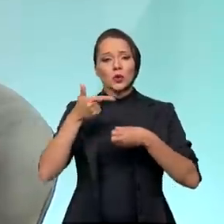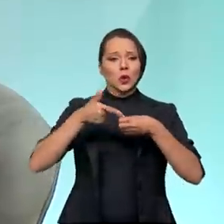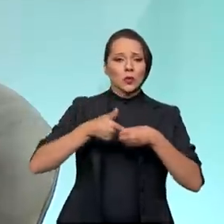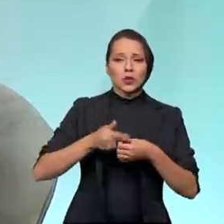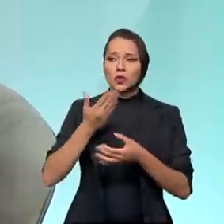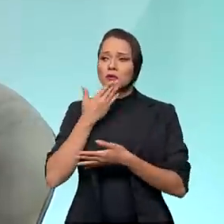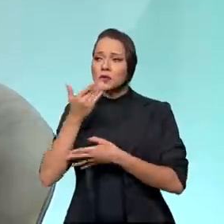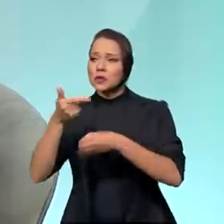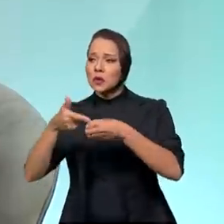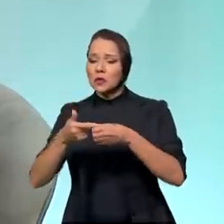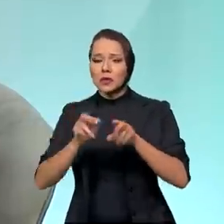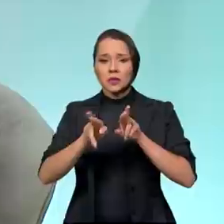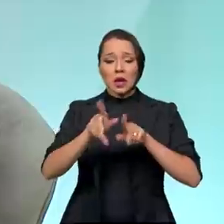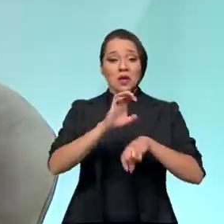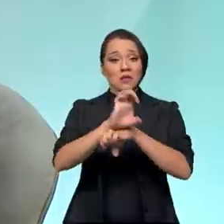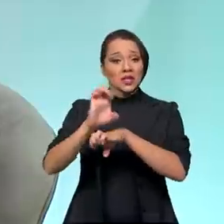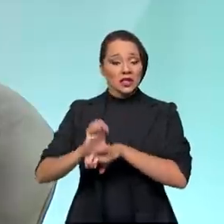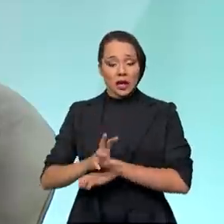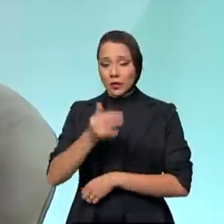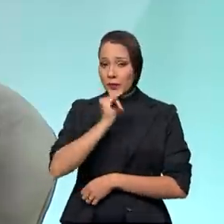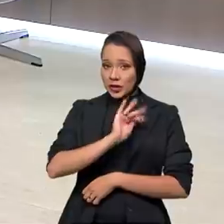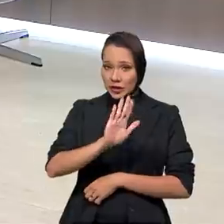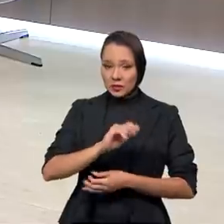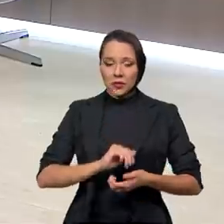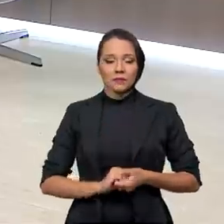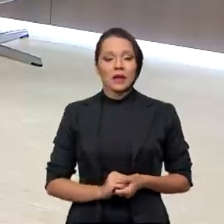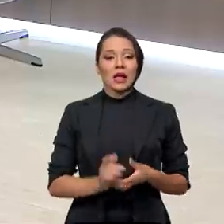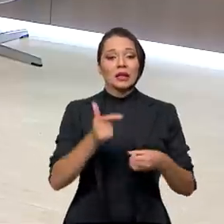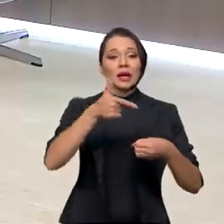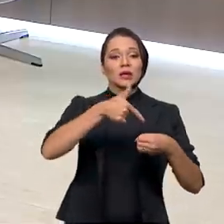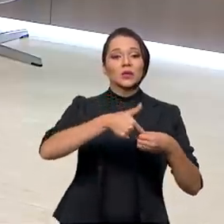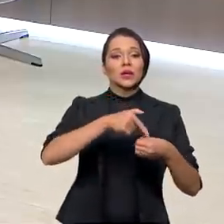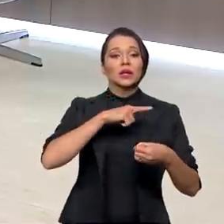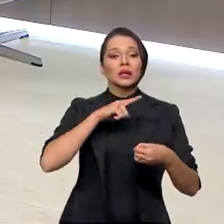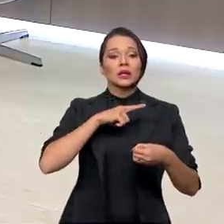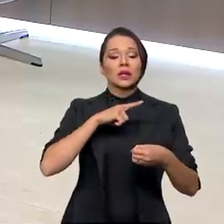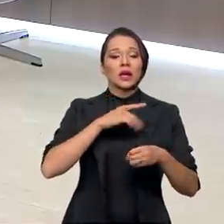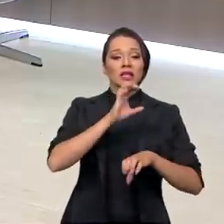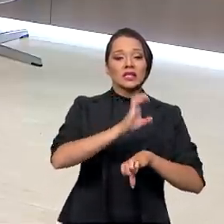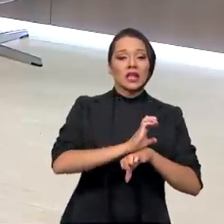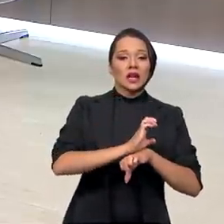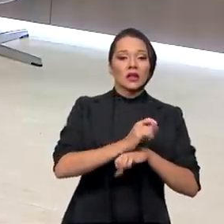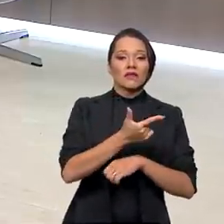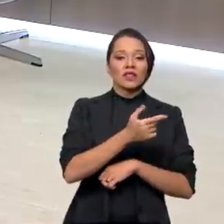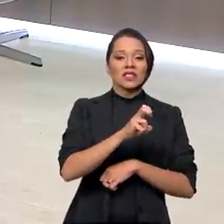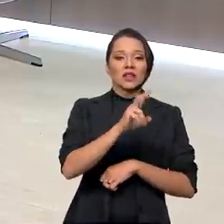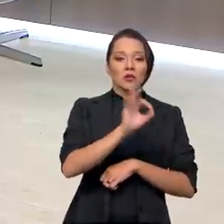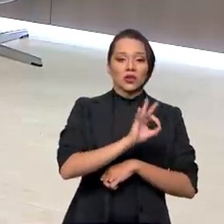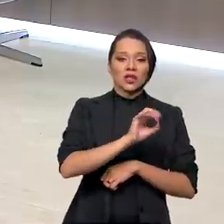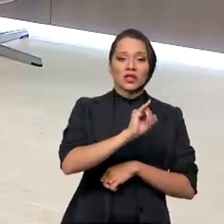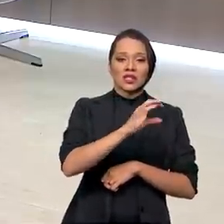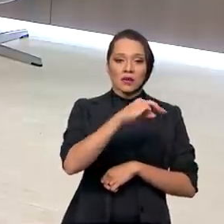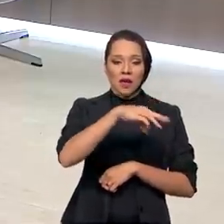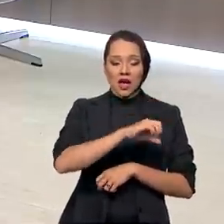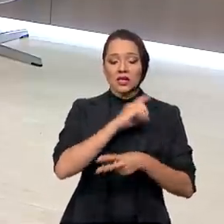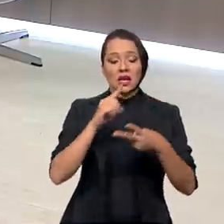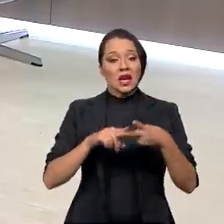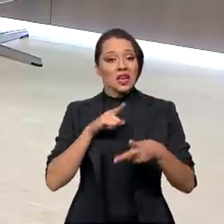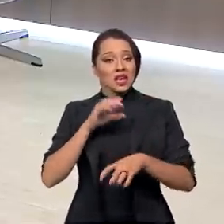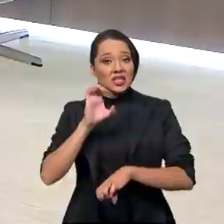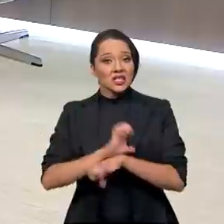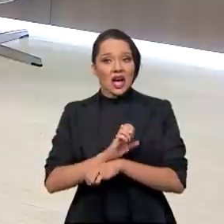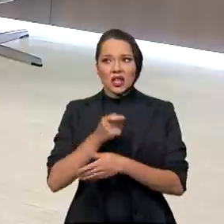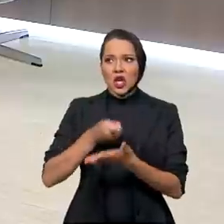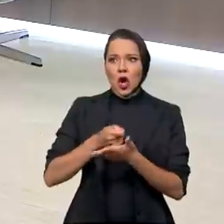combustível e por estado. Então, vou te dar um exemplo. Na gasolina, nós temos estados que cobram 25% de ICMS, até estados